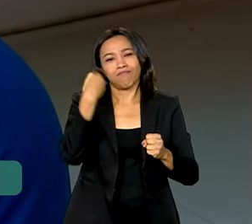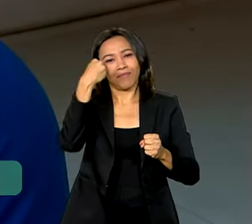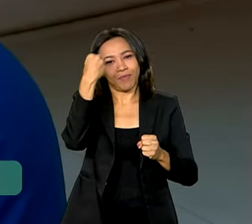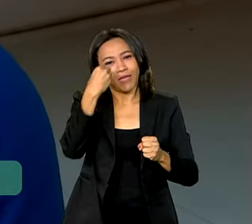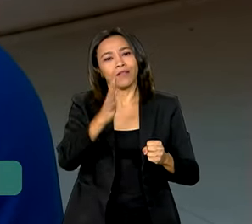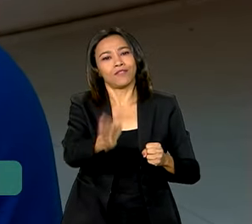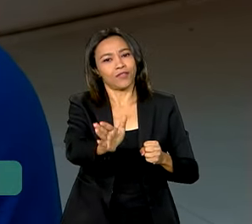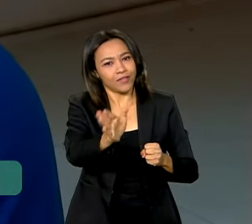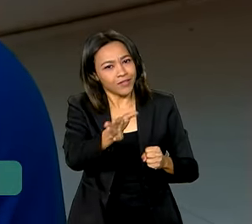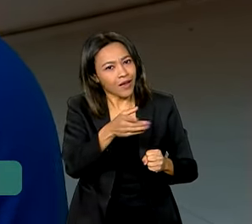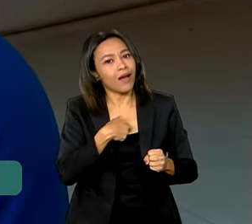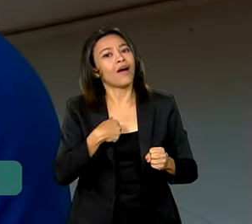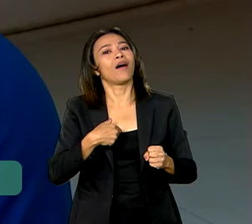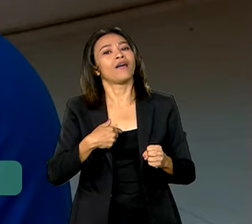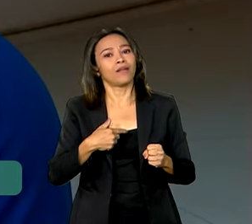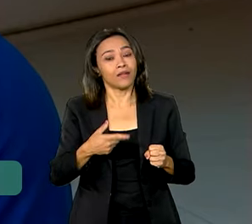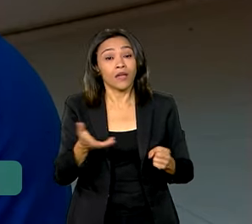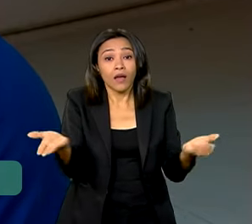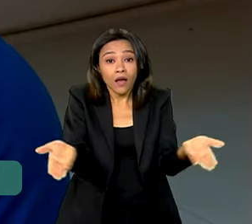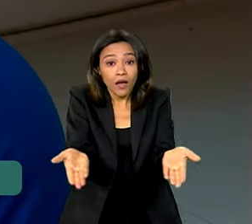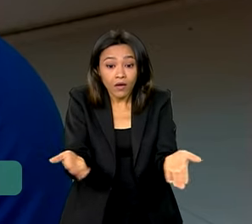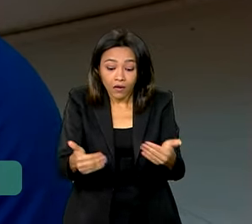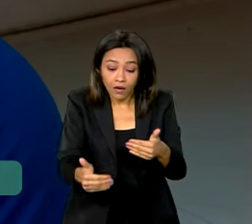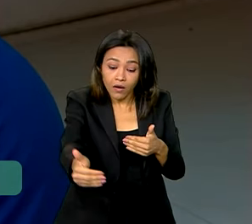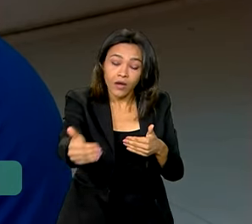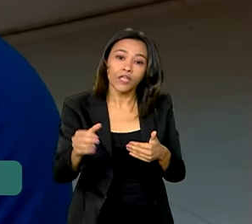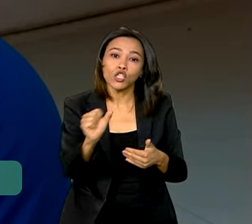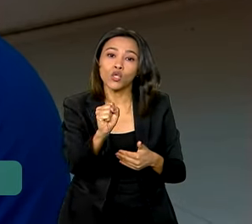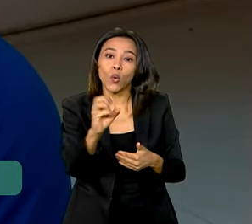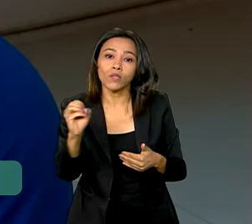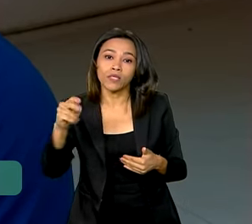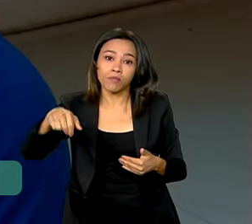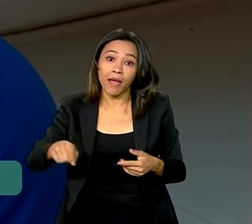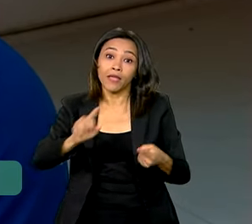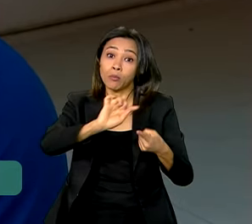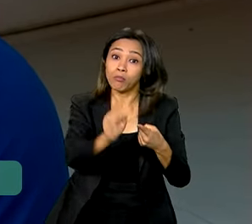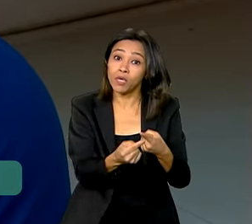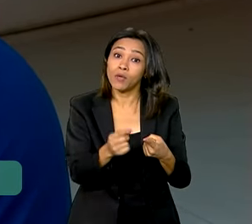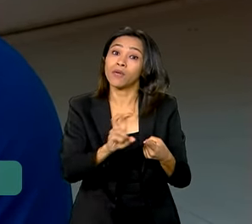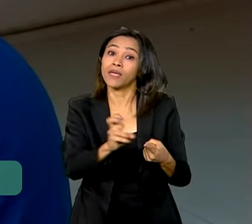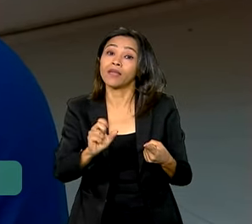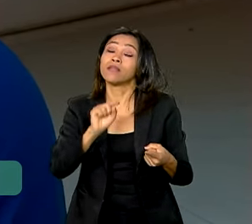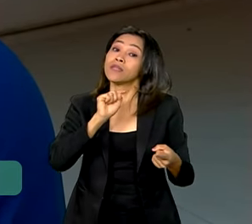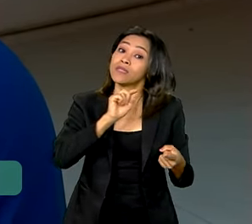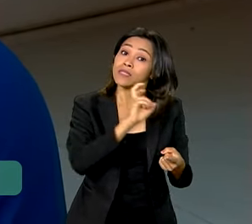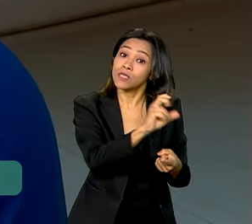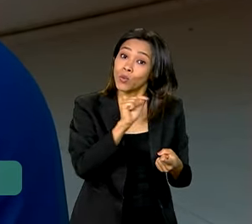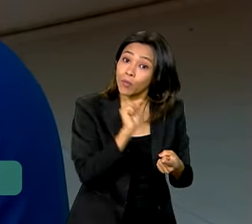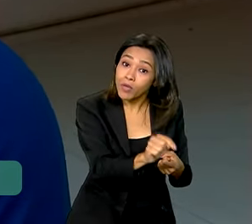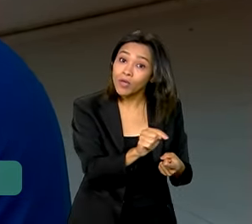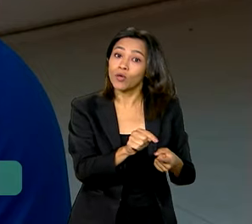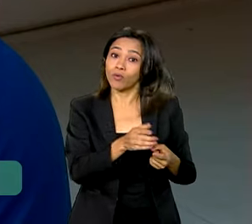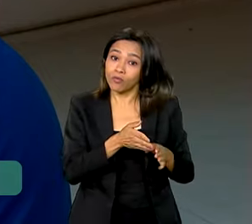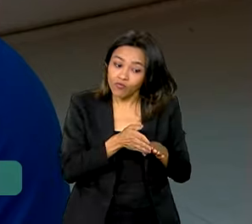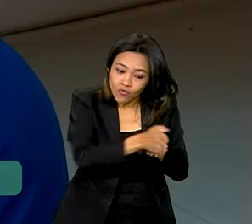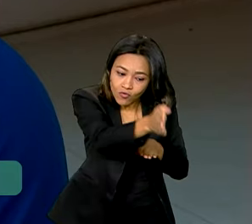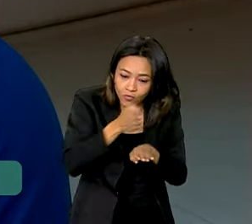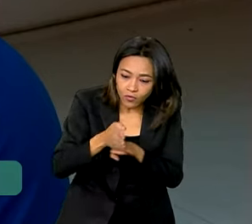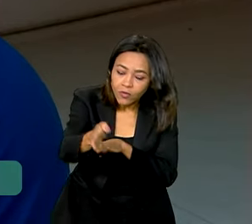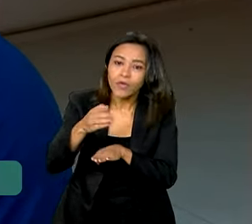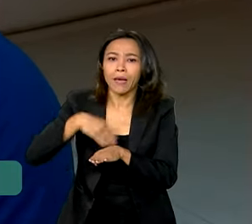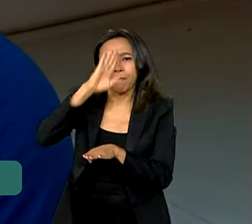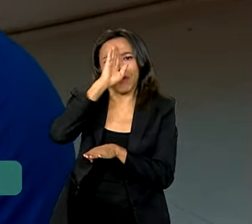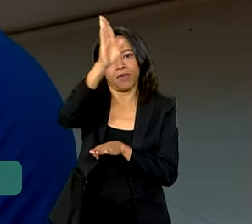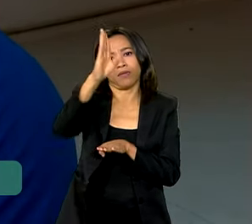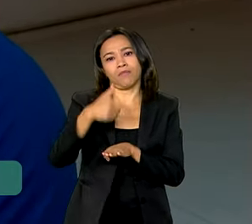os meus resultados no último ano. Vou fazer as provas de 800 metros, 1.500 metros, 5.000 metros e a prova da maratona, que é a minha principal